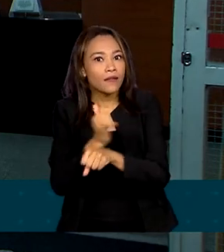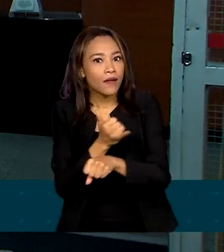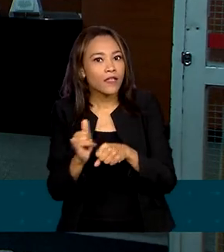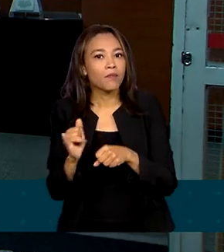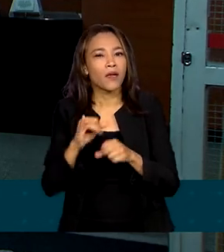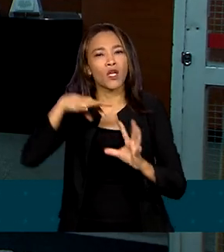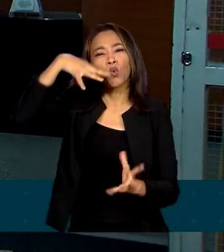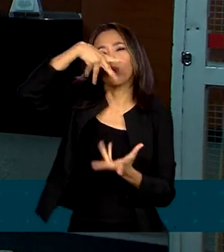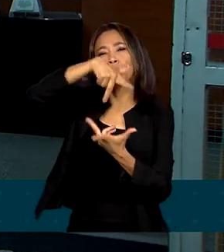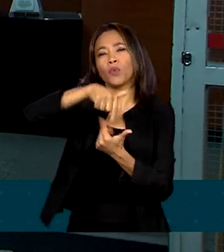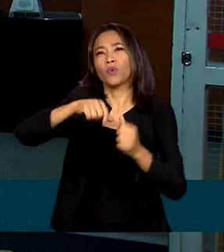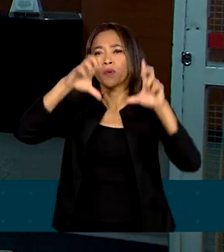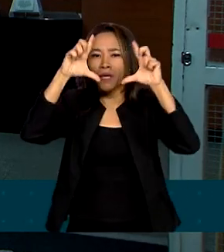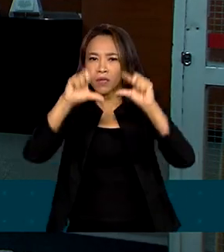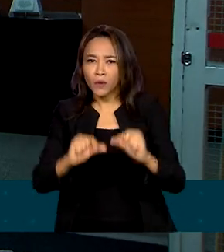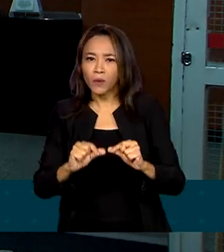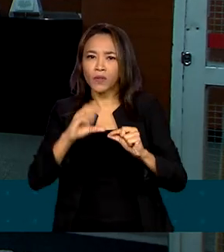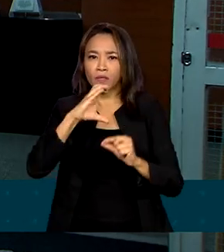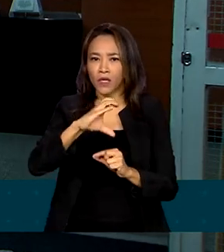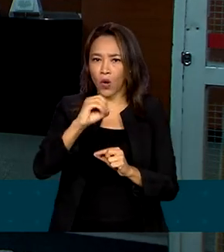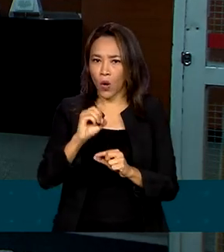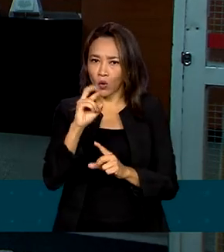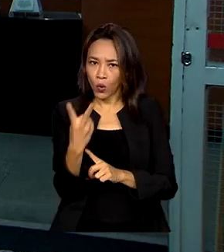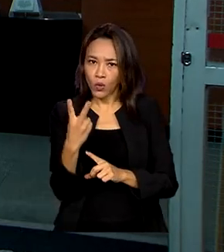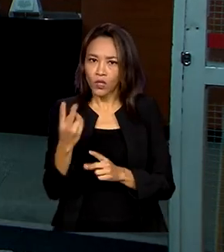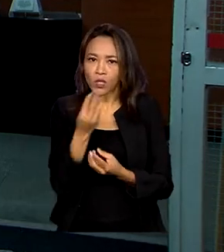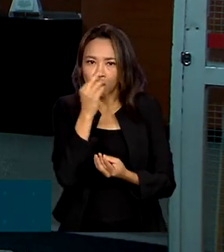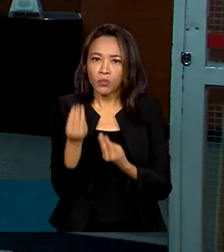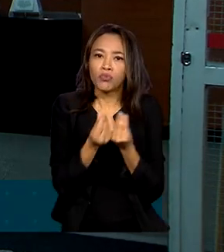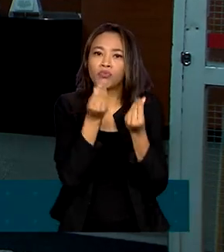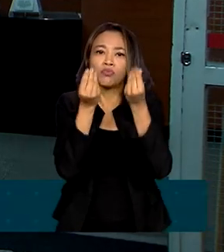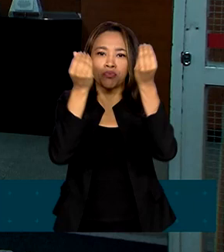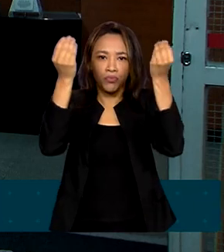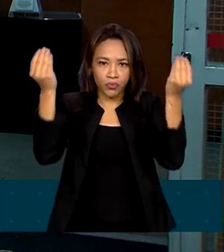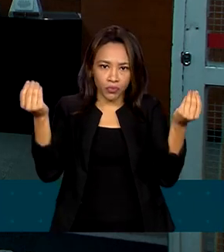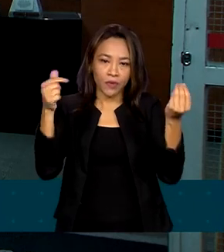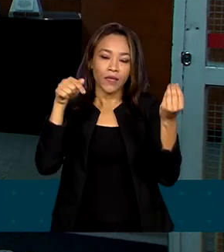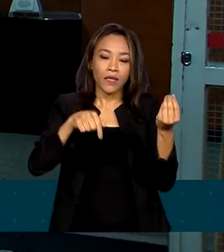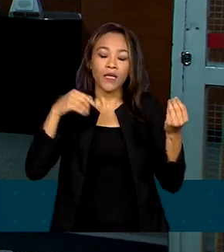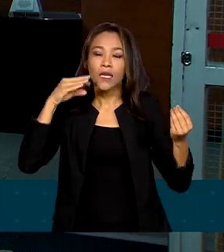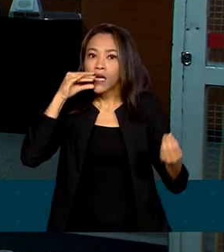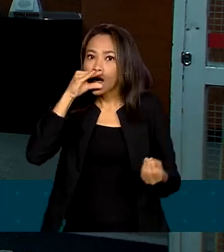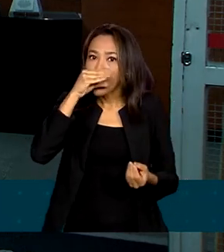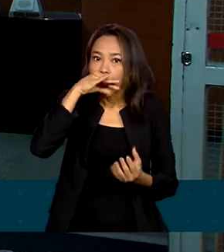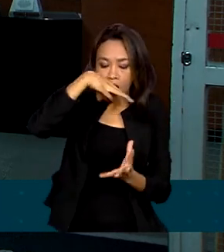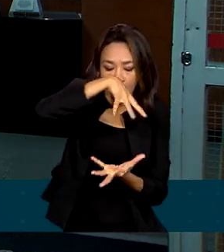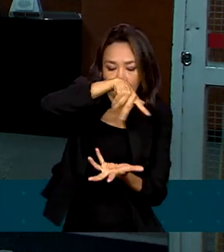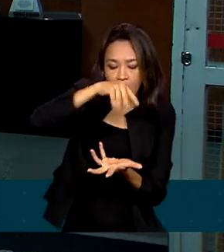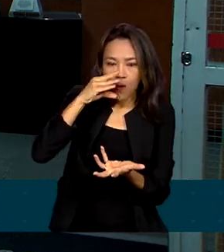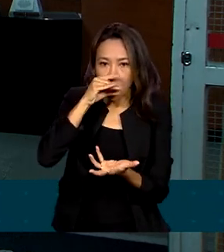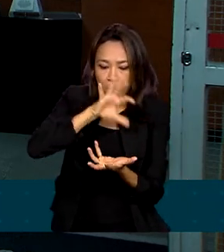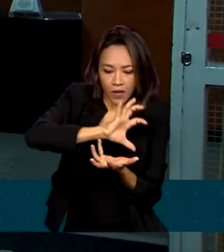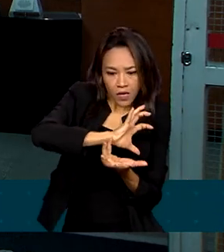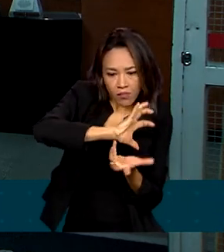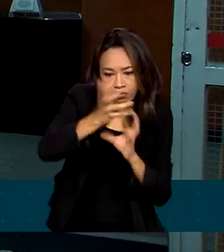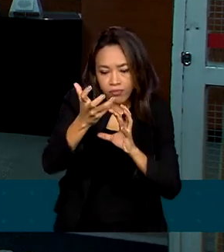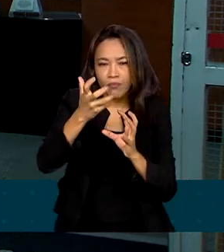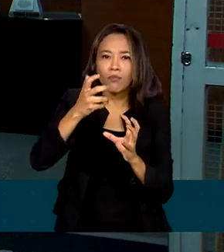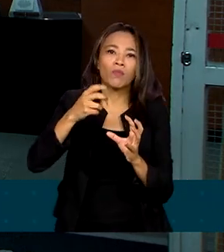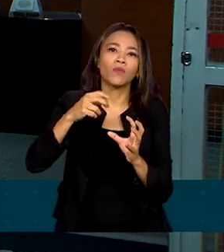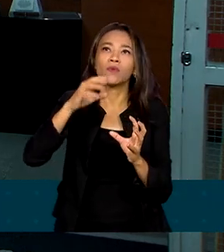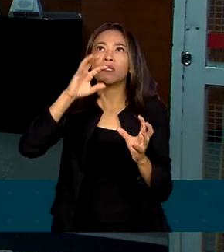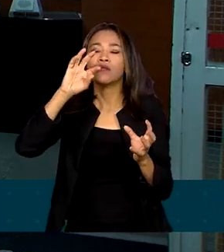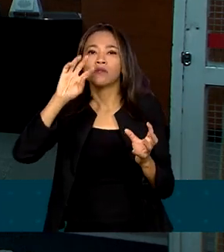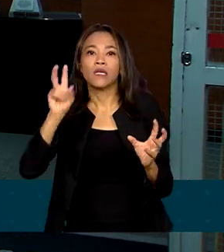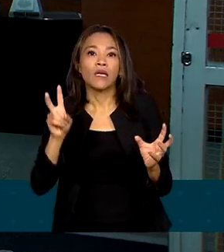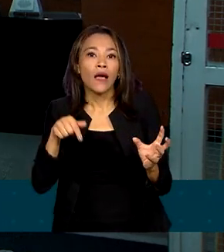as emissões de dióxido de carbono, que é o gás de efeito estufa responsável pelas mudanças climáticas, o hidrogênio verde